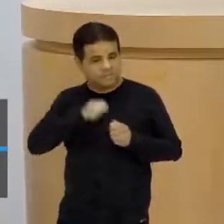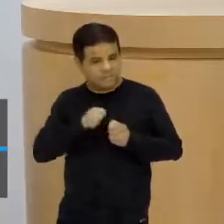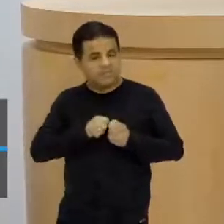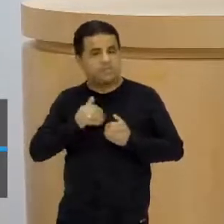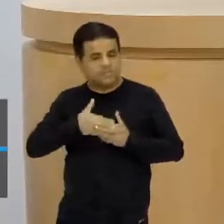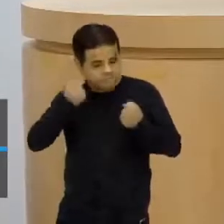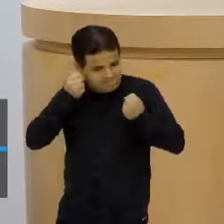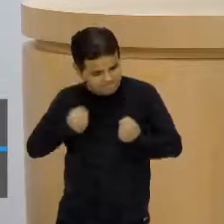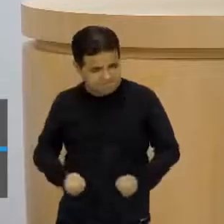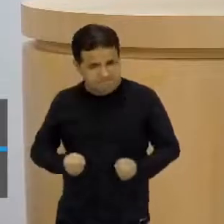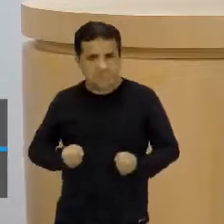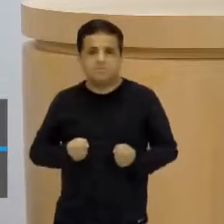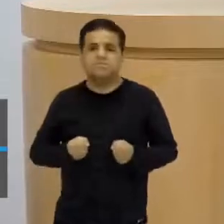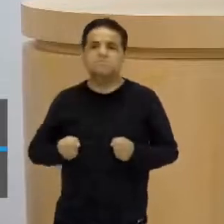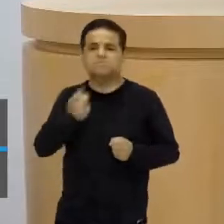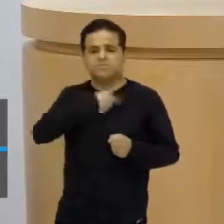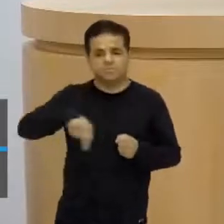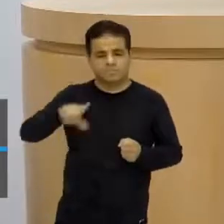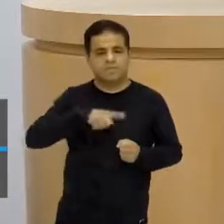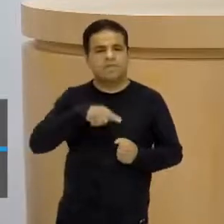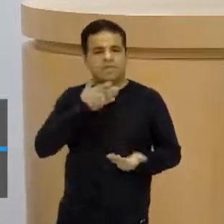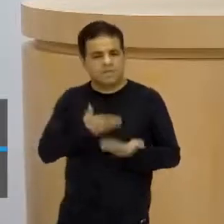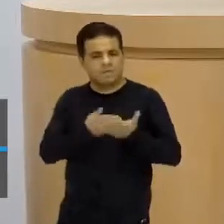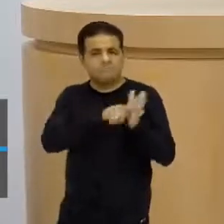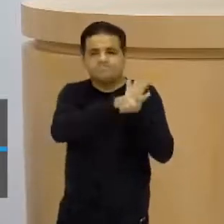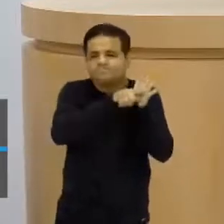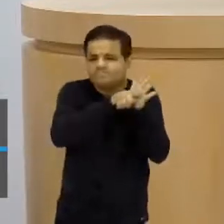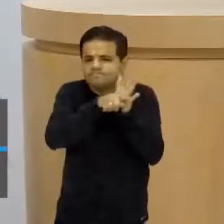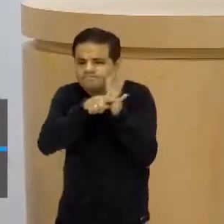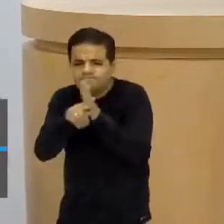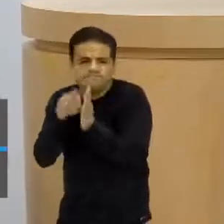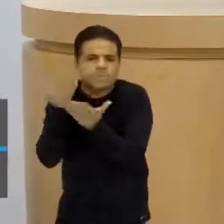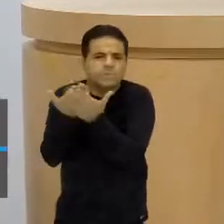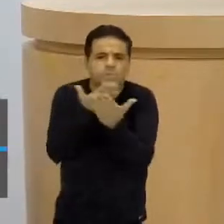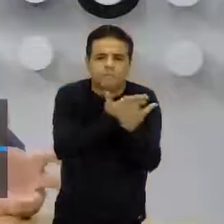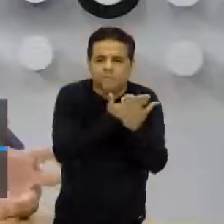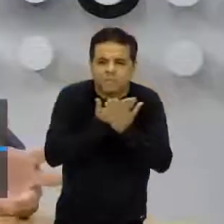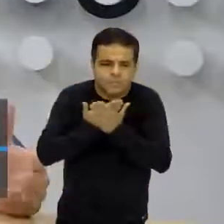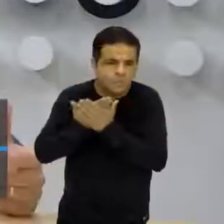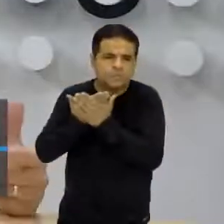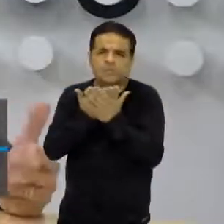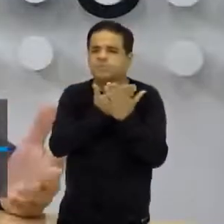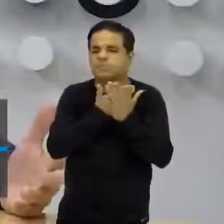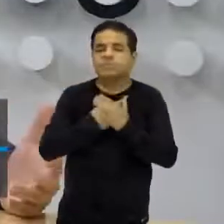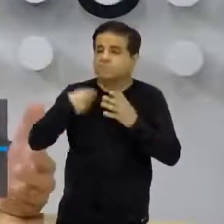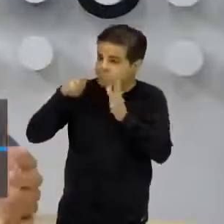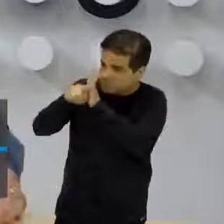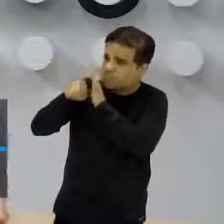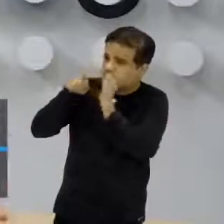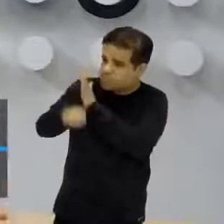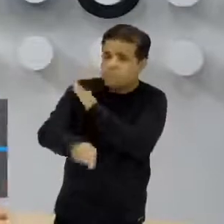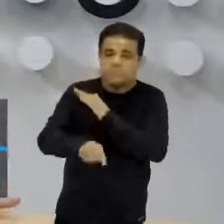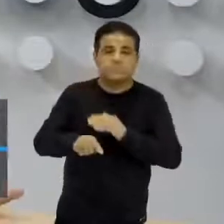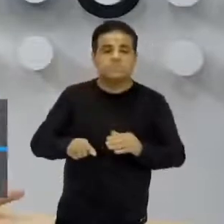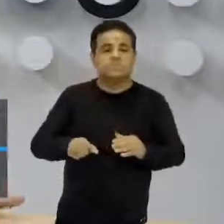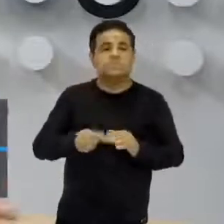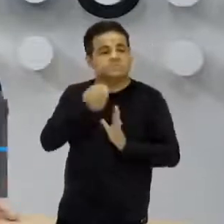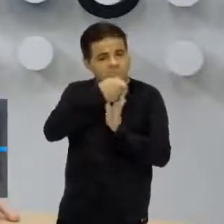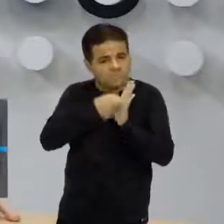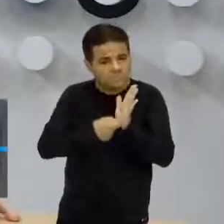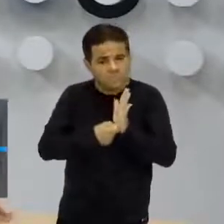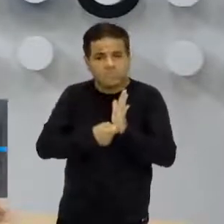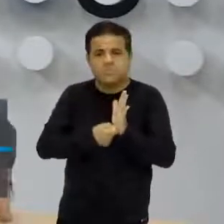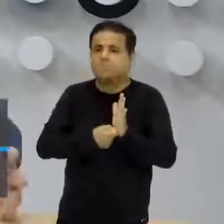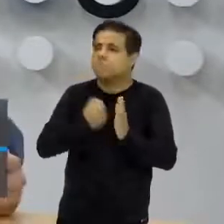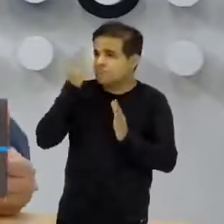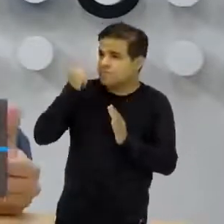peso pra estarem fazendo esse tipo de pesquisa, estudo e assim por Ah, professora, eu tenho que perguntar pra você. Não tá nem no roteiro, eu vou que Vamos lá, ai